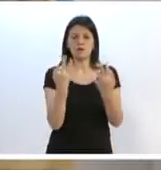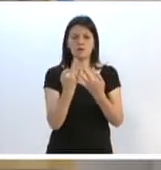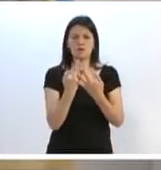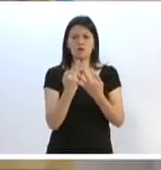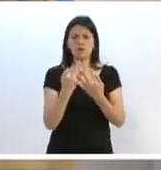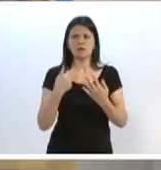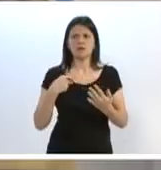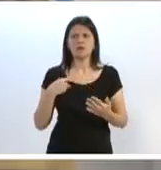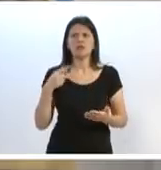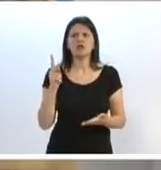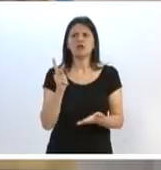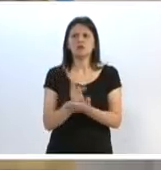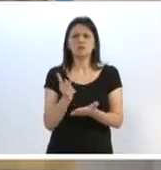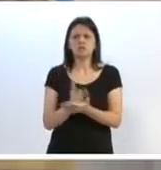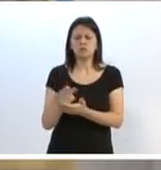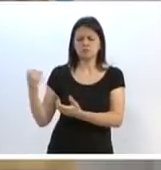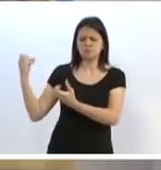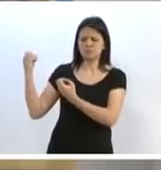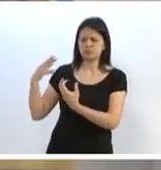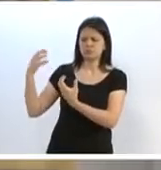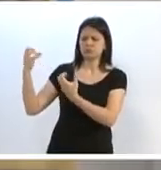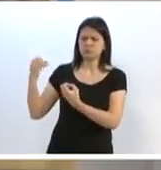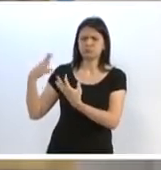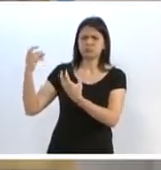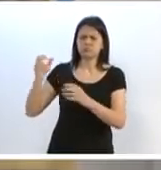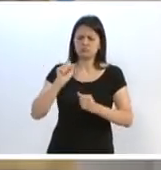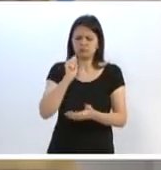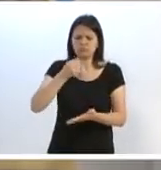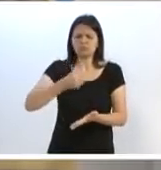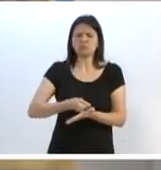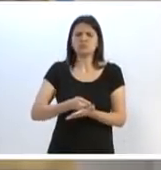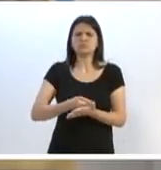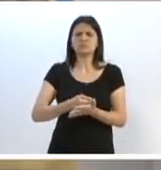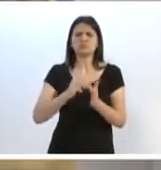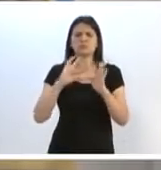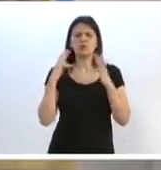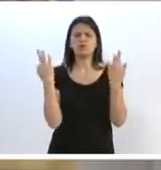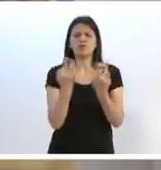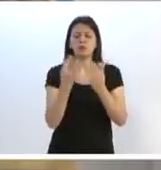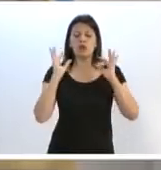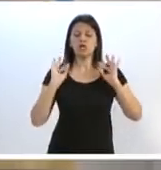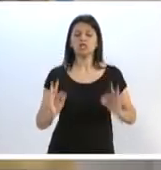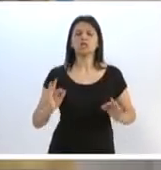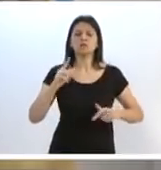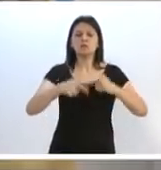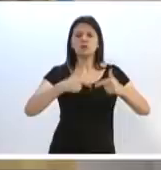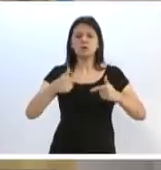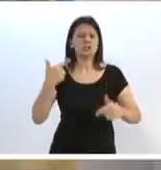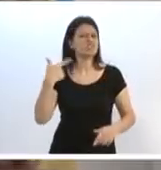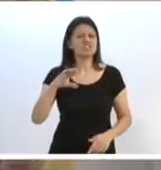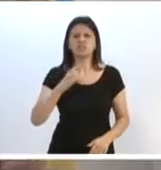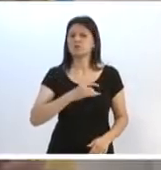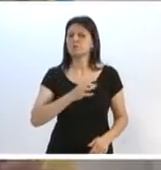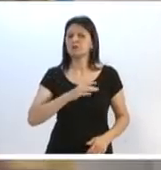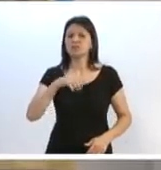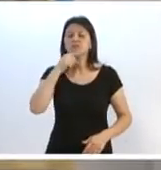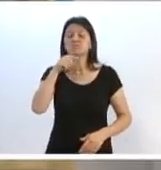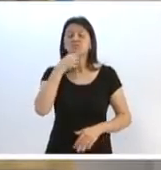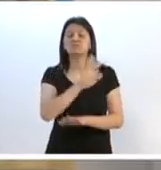rapaz que foi criado no maior rigor dentro de uma família. Com honestidade e trabalho. Não tenho medo de ninguém.